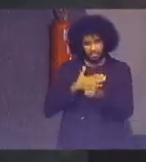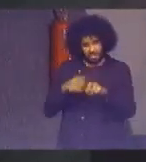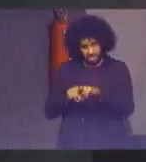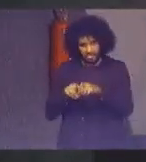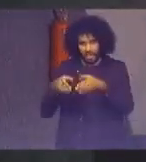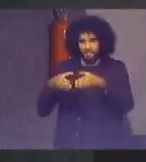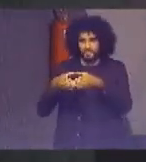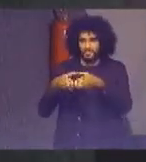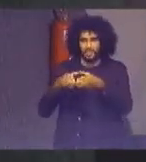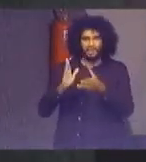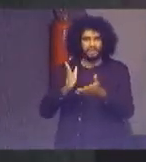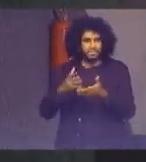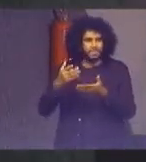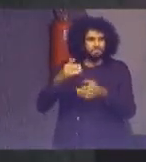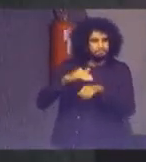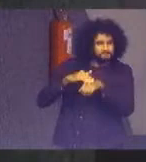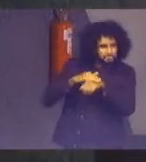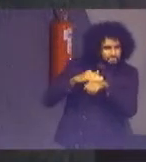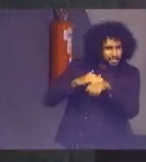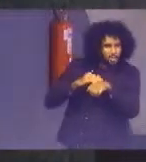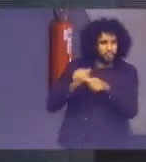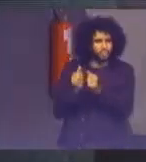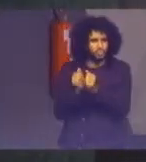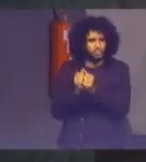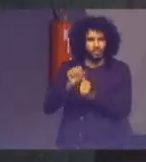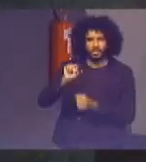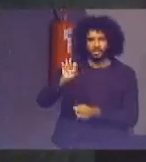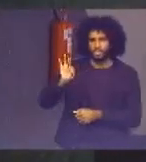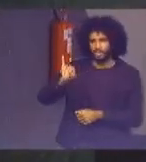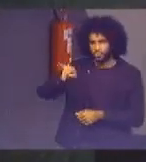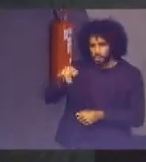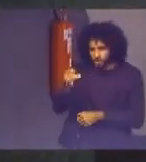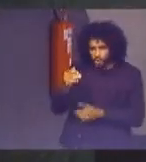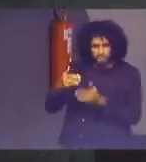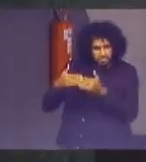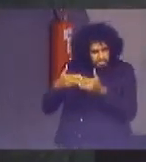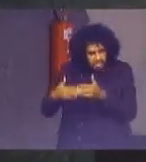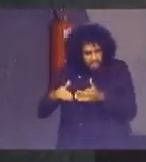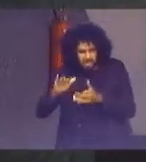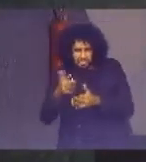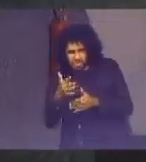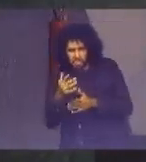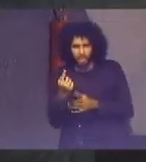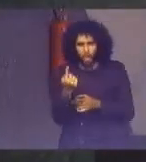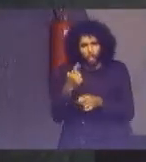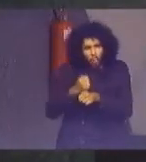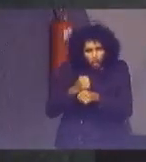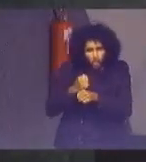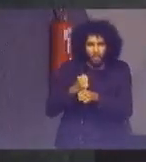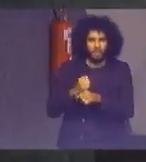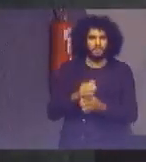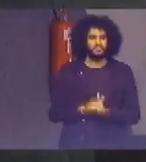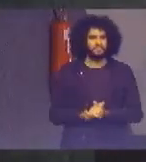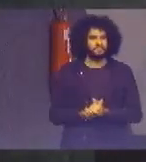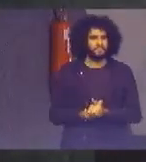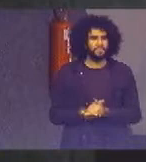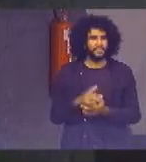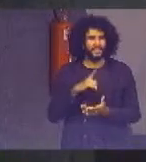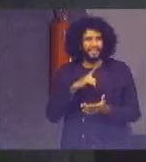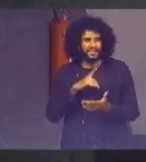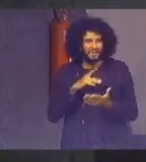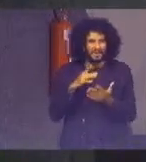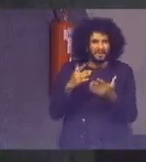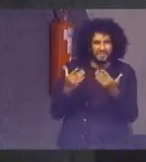conversando com o STJ ao longo desses últimos 12 meses, nesse namoro